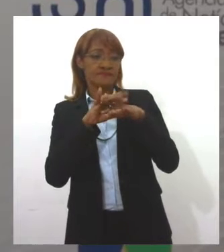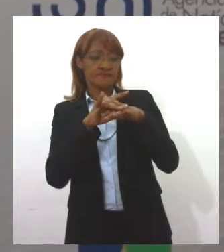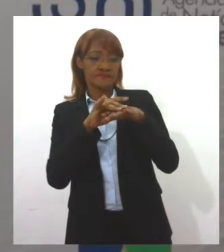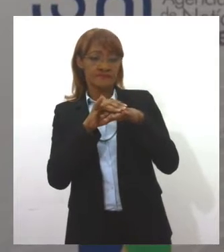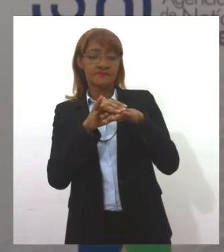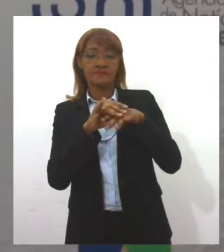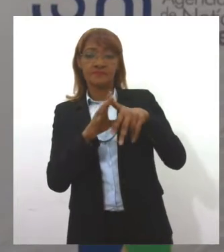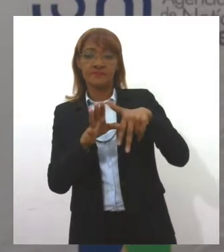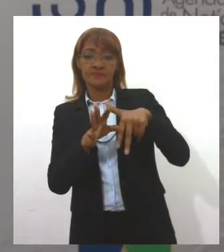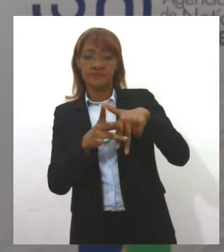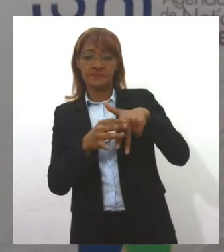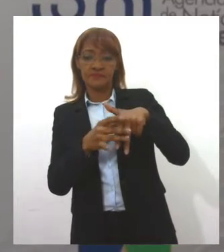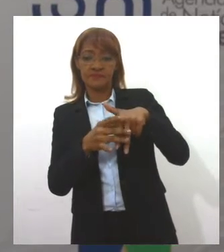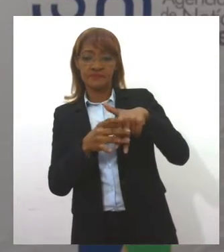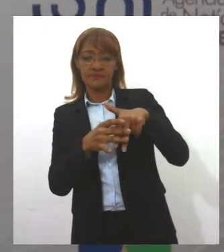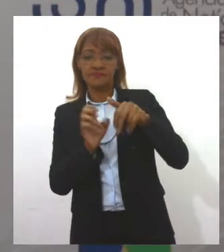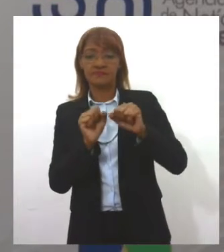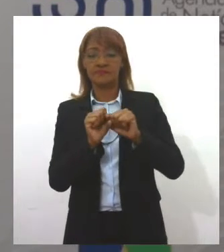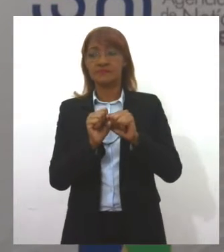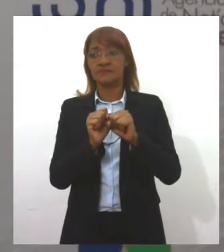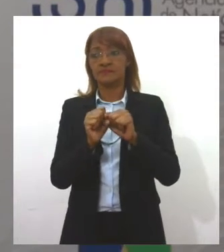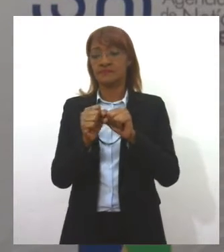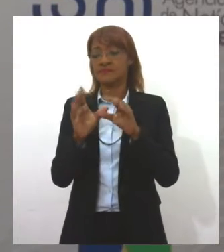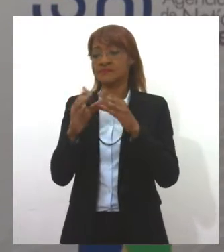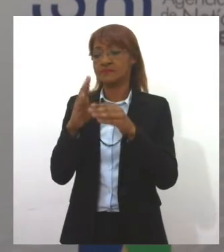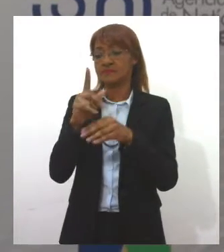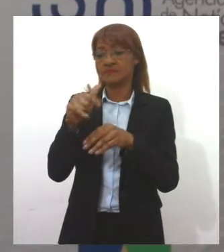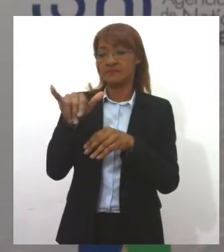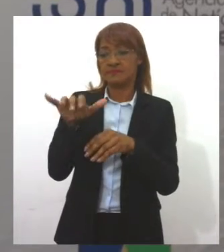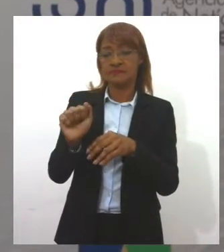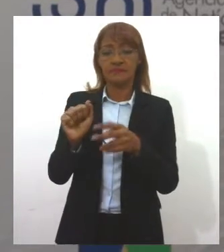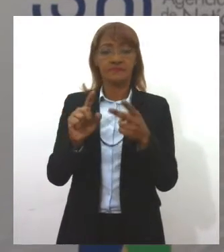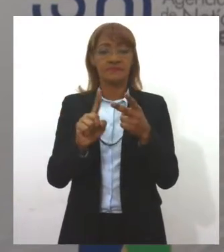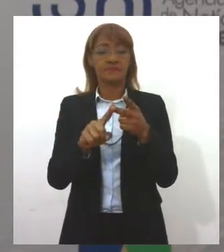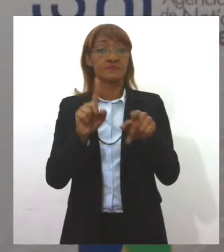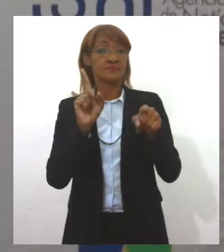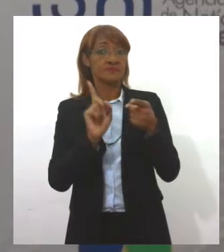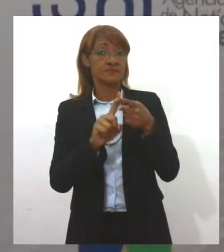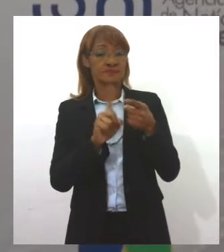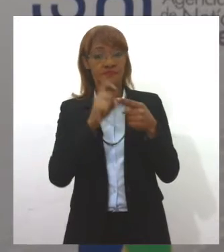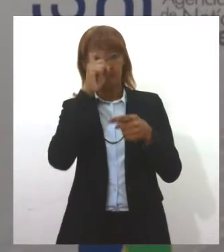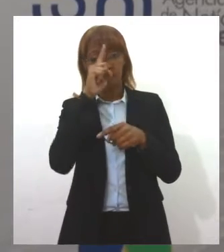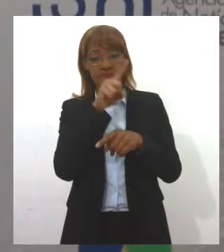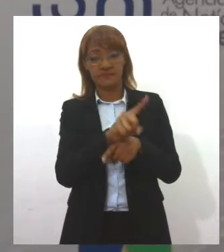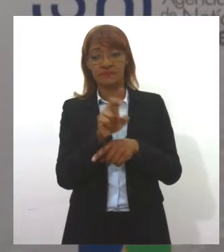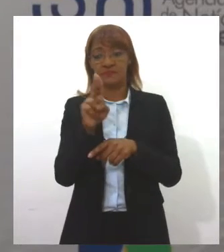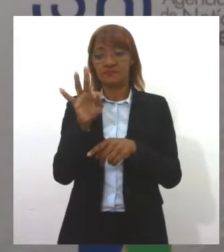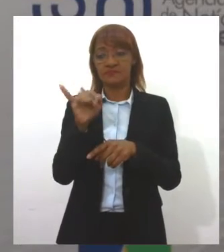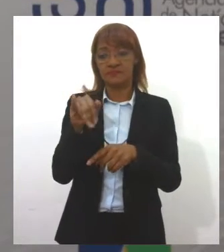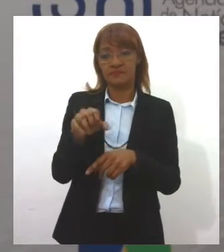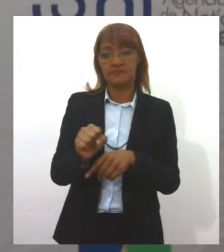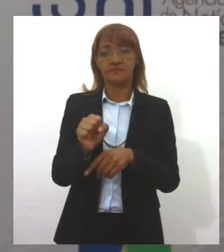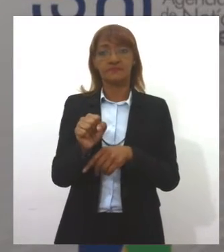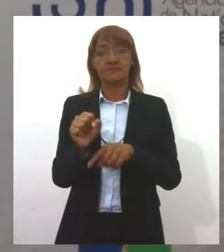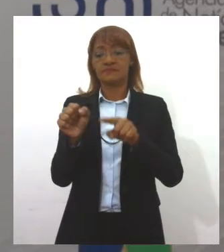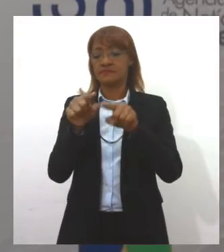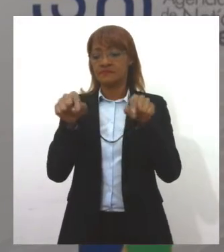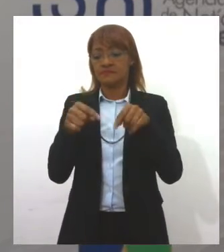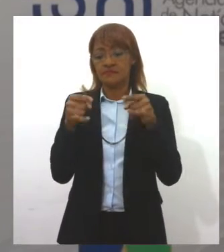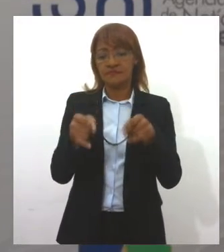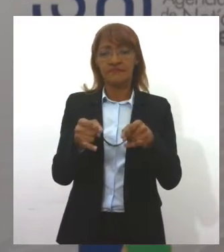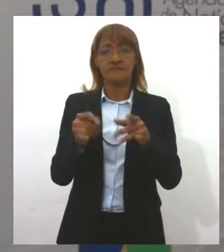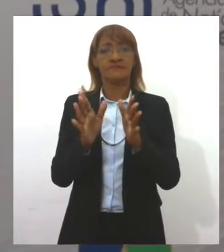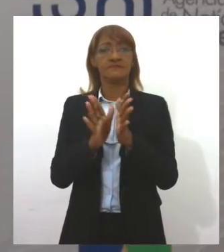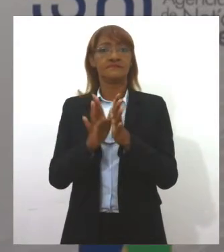internados nas equipes na área clínica e na área intensiva com as UTIs, com leitos disponíveis, com